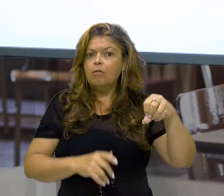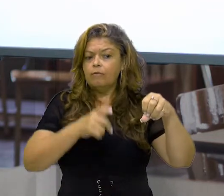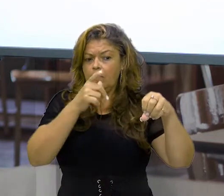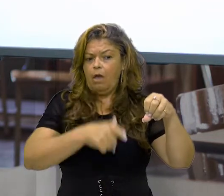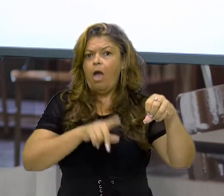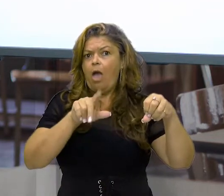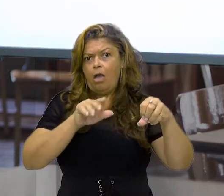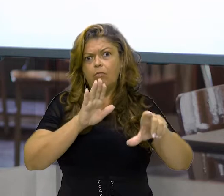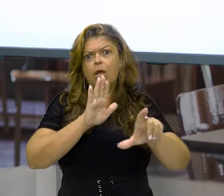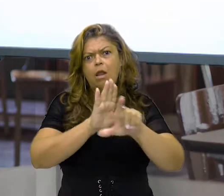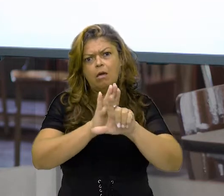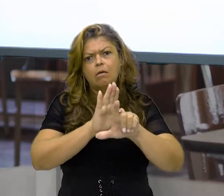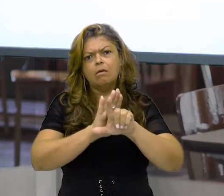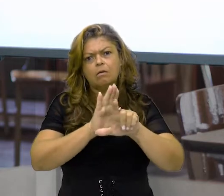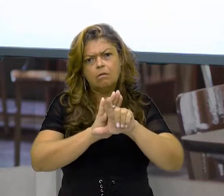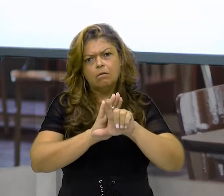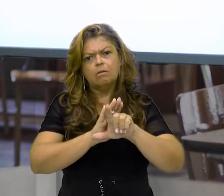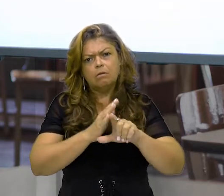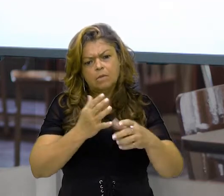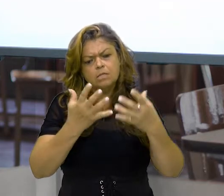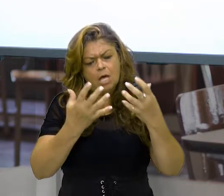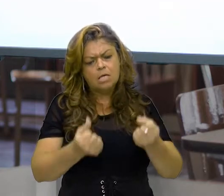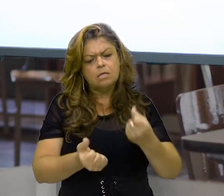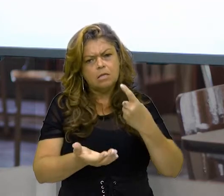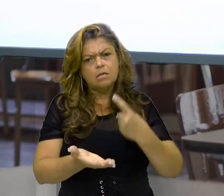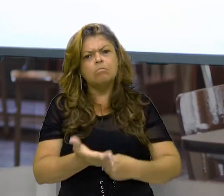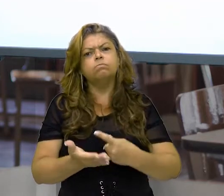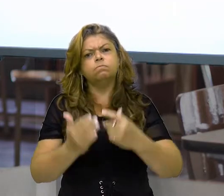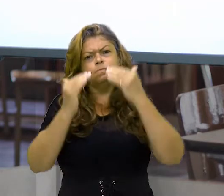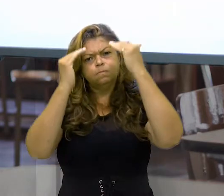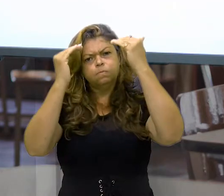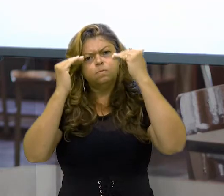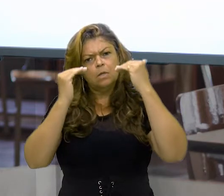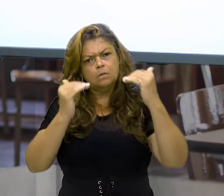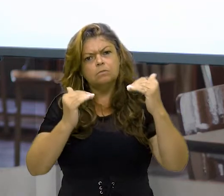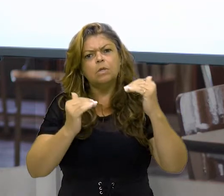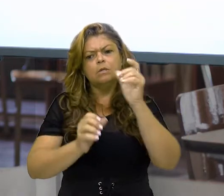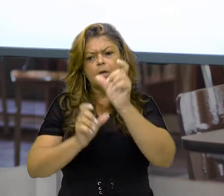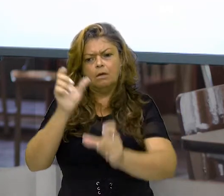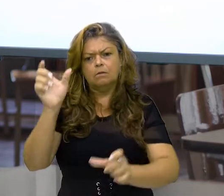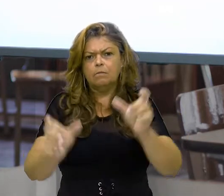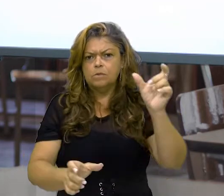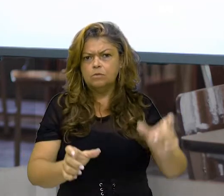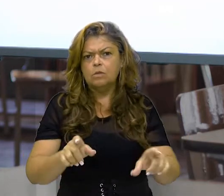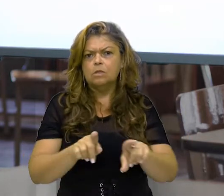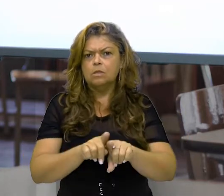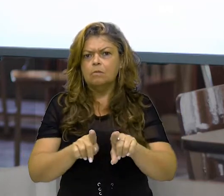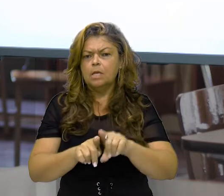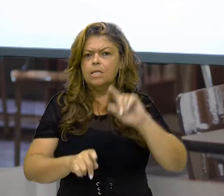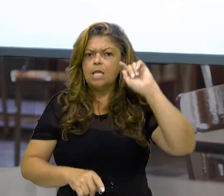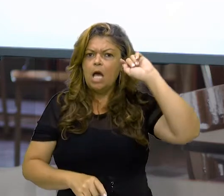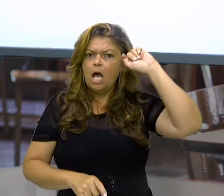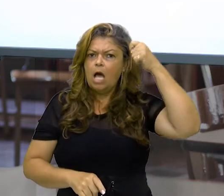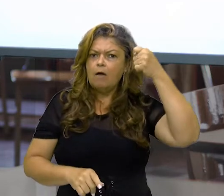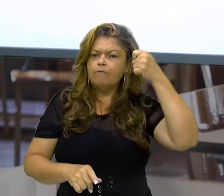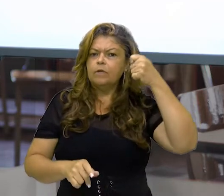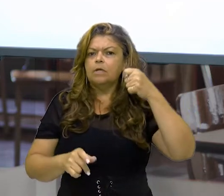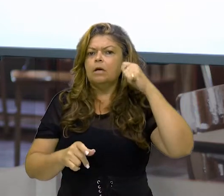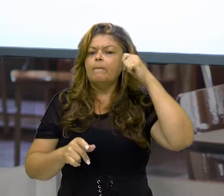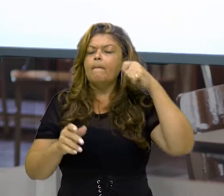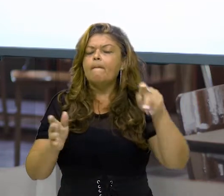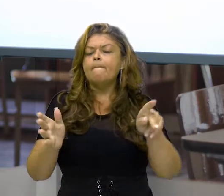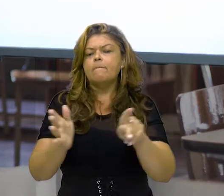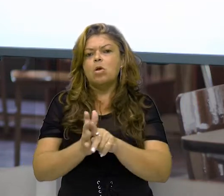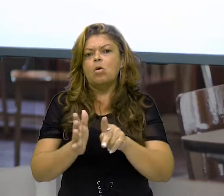também das culturas africanas e das religiosidades afro-brasileiras.